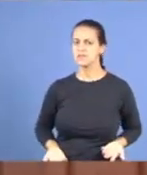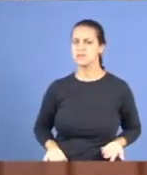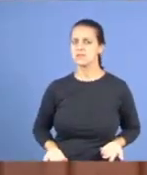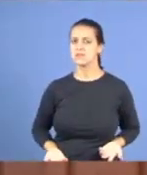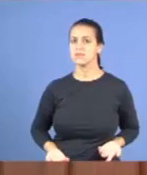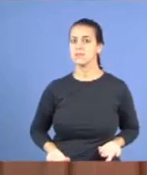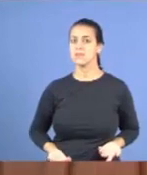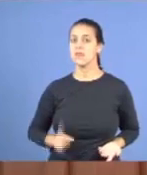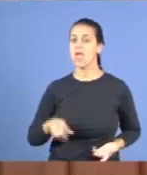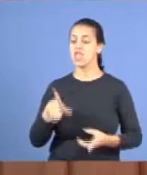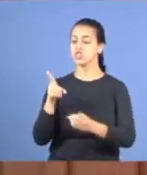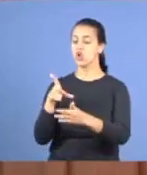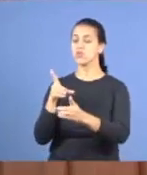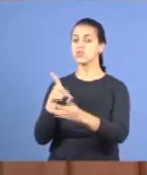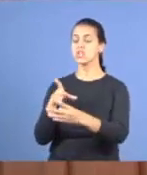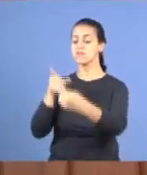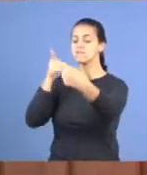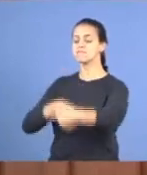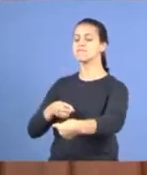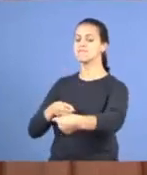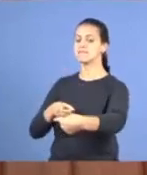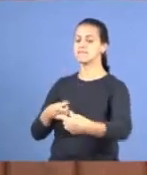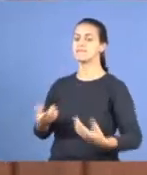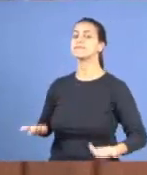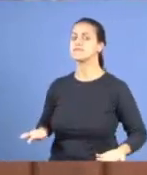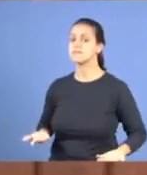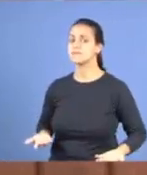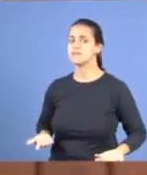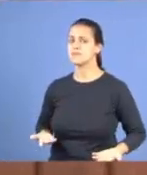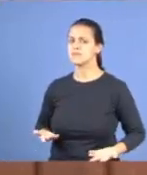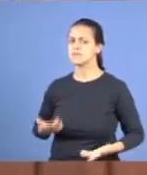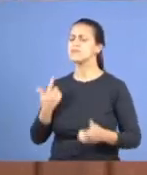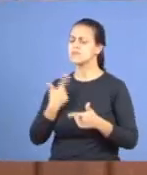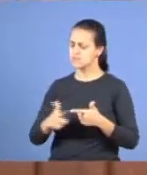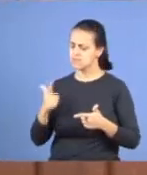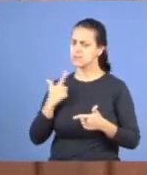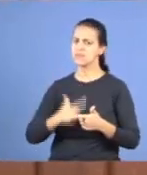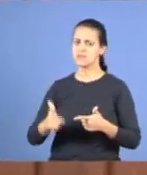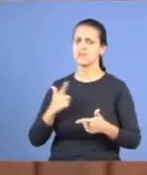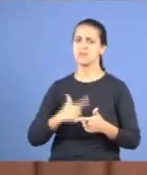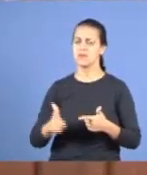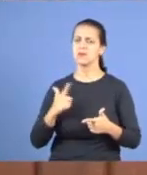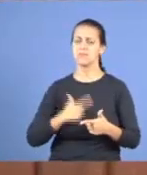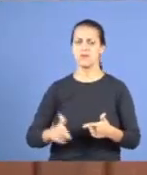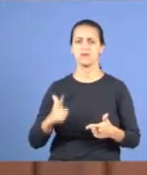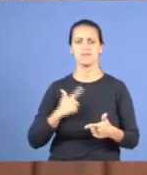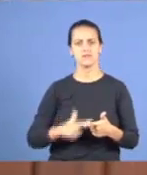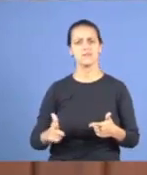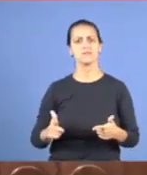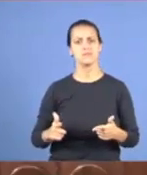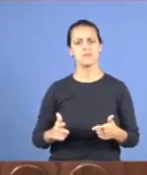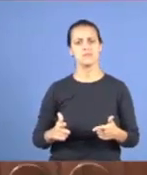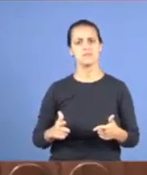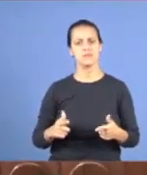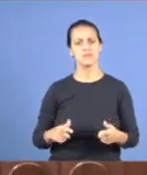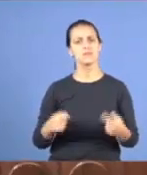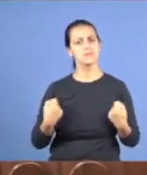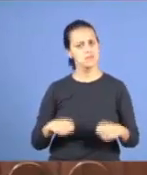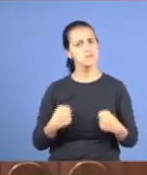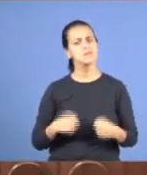ele é contra a doutrina, esse aqui é o problema, não gosta do satélite, não gosta, e, isso aí, tem que ser,